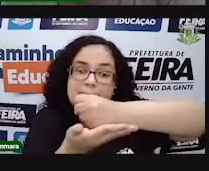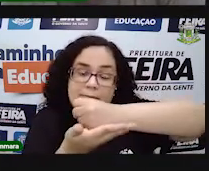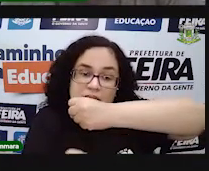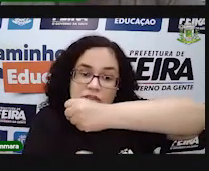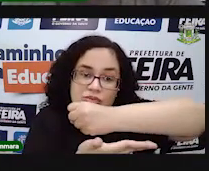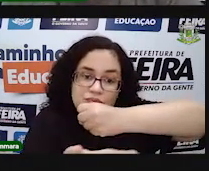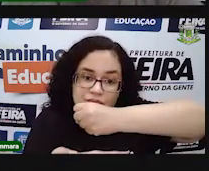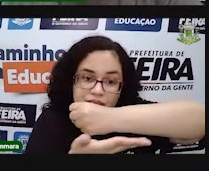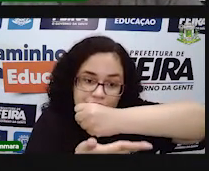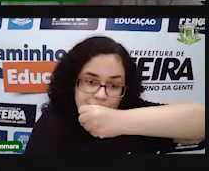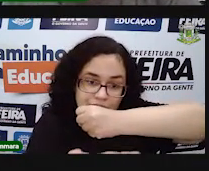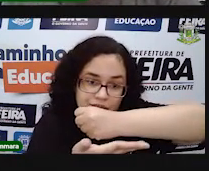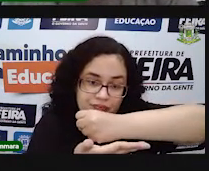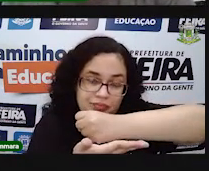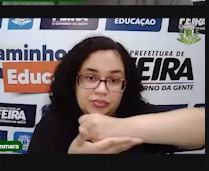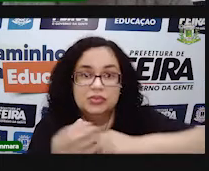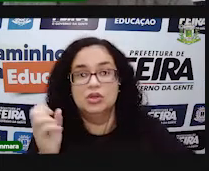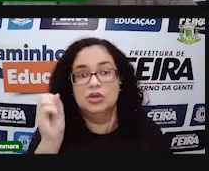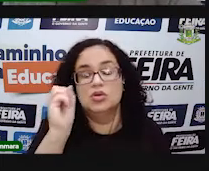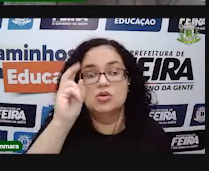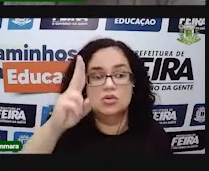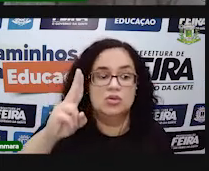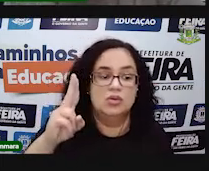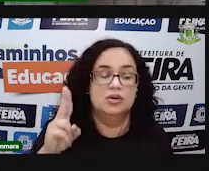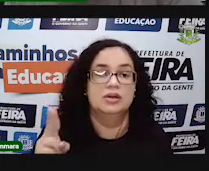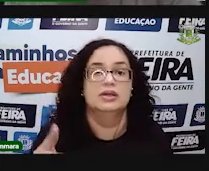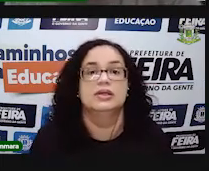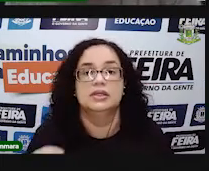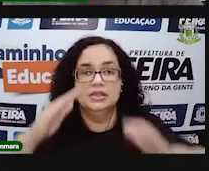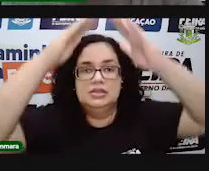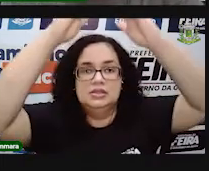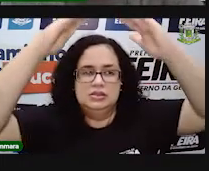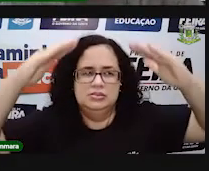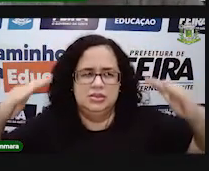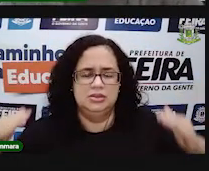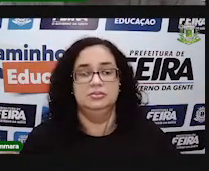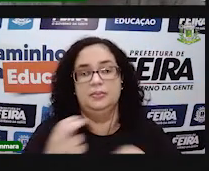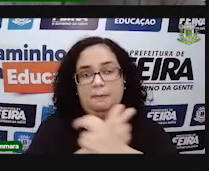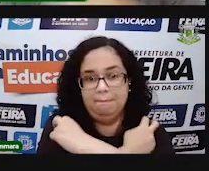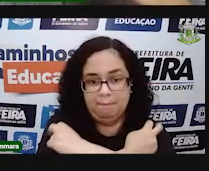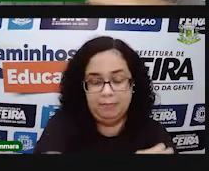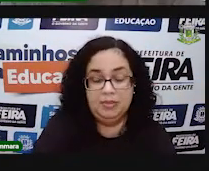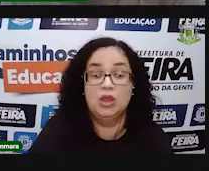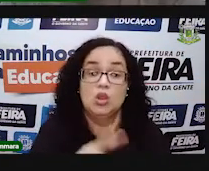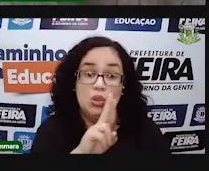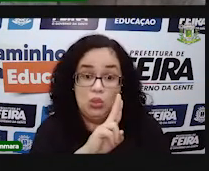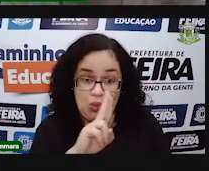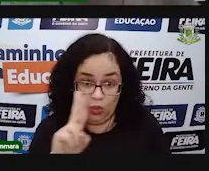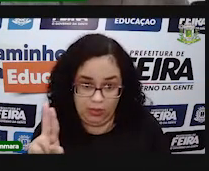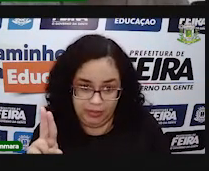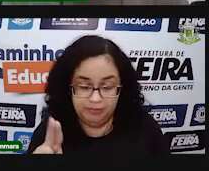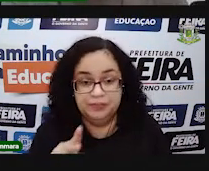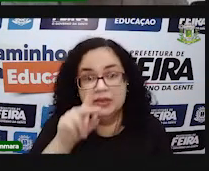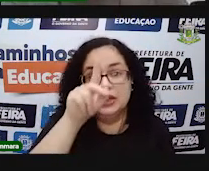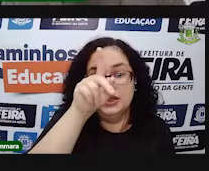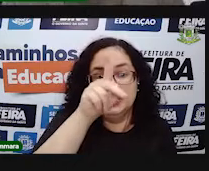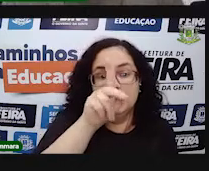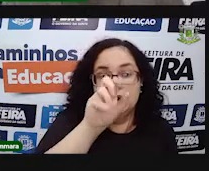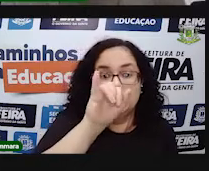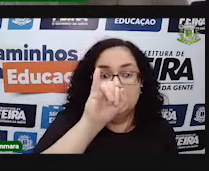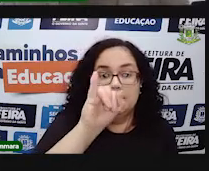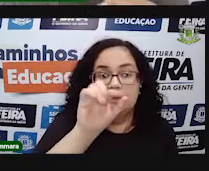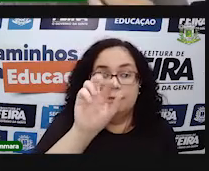é a base e a gente já sabe disso, é a tampinha que fica por baixo, tá bom? Então, as pirâmides do